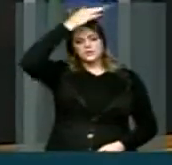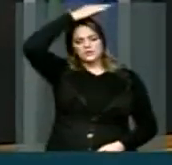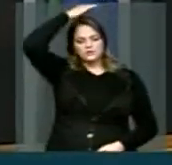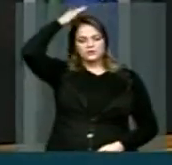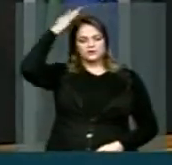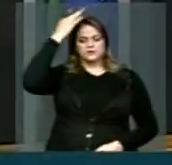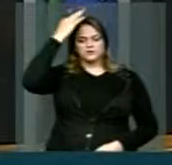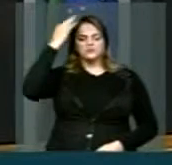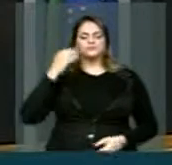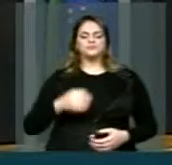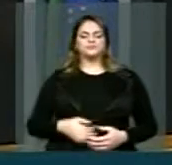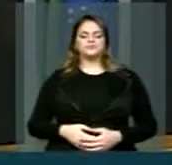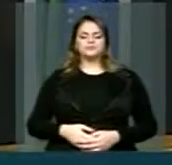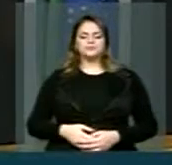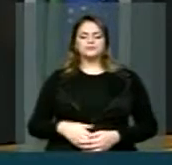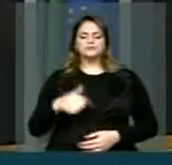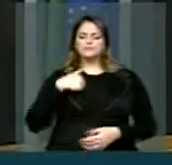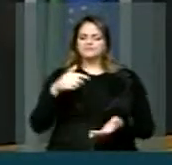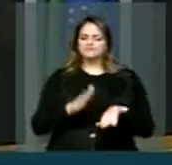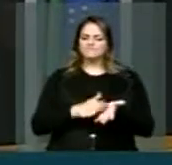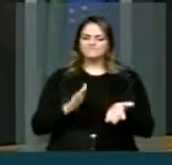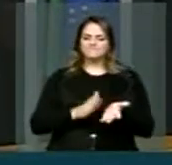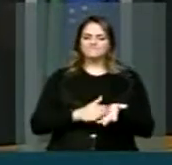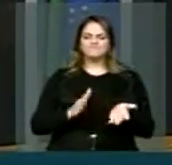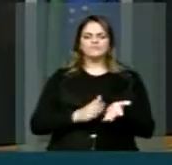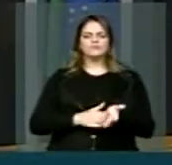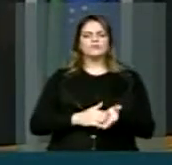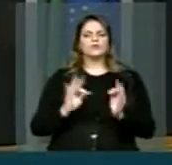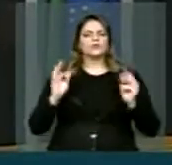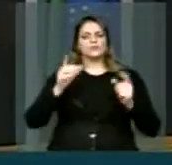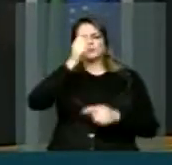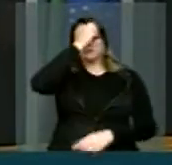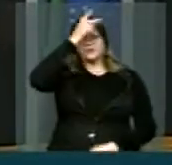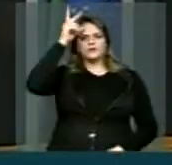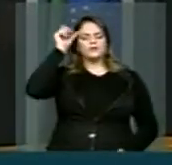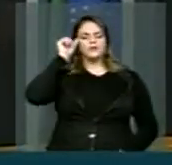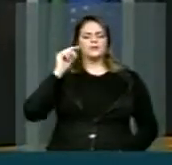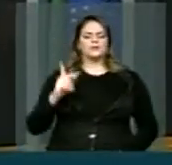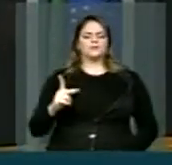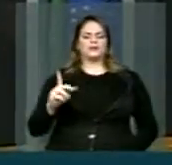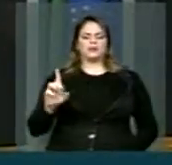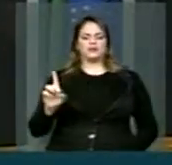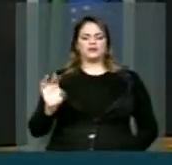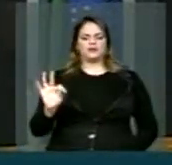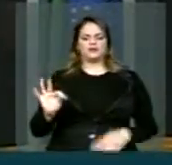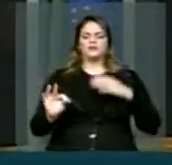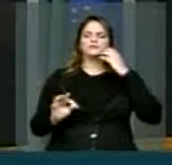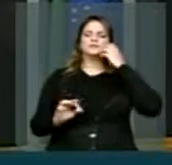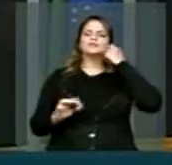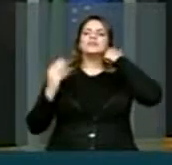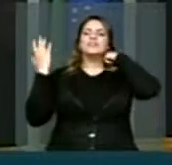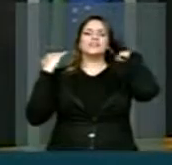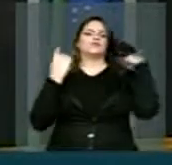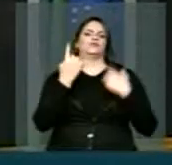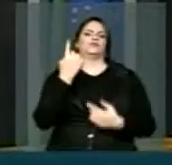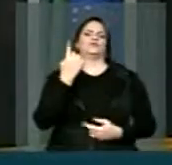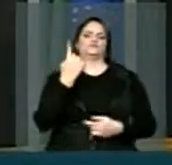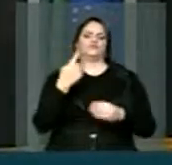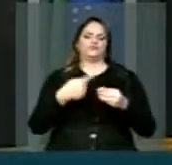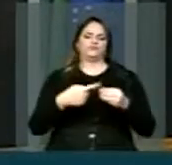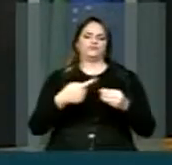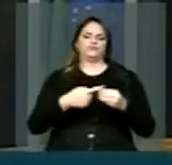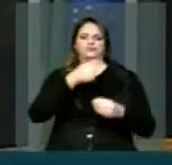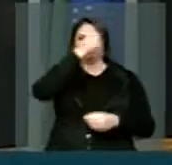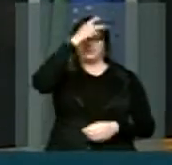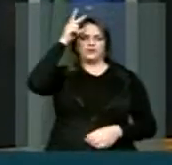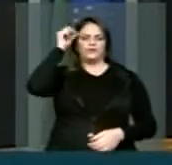aqui eu vou enaltecer os prefeitos do PDT. O PDT no Espírito Santo tinha uma prefeitura, hoje tem oito